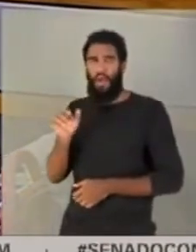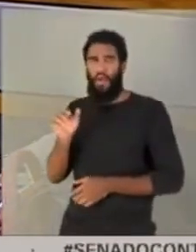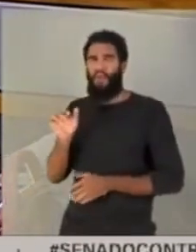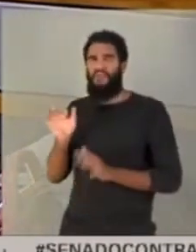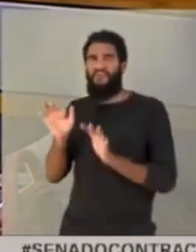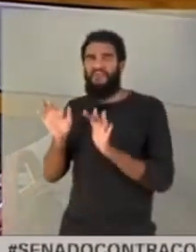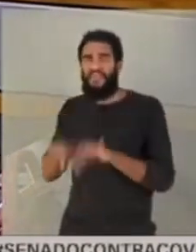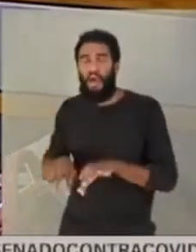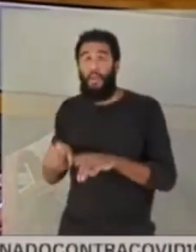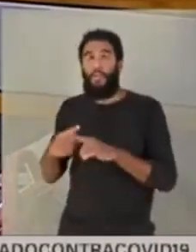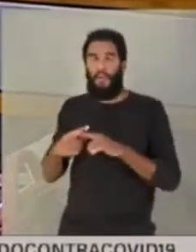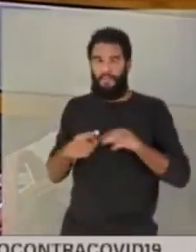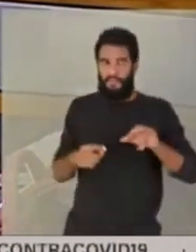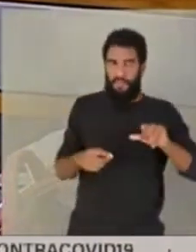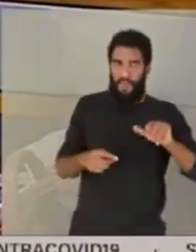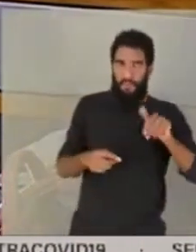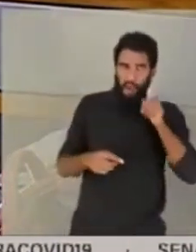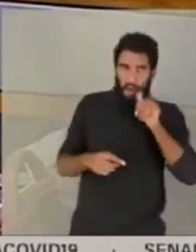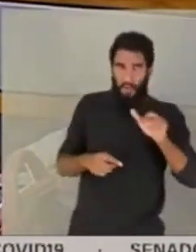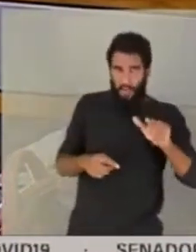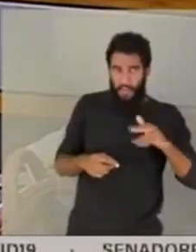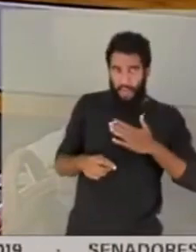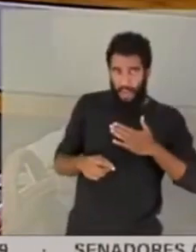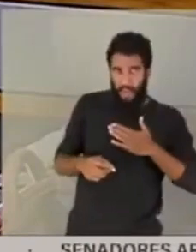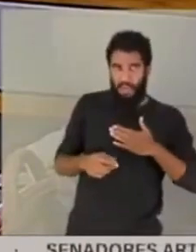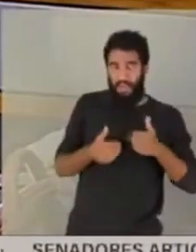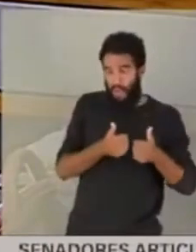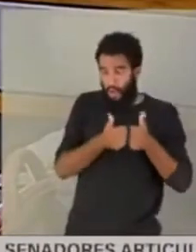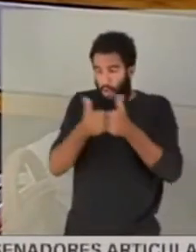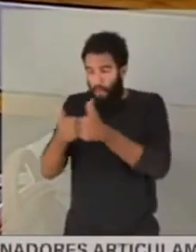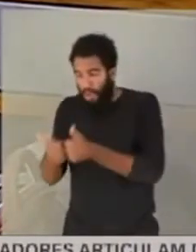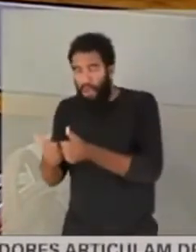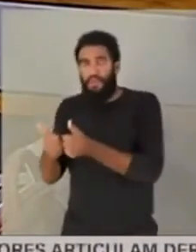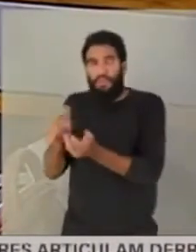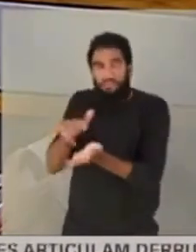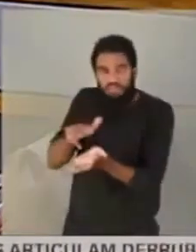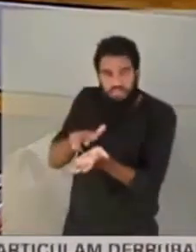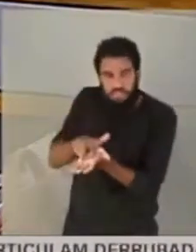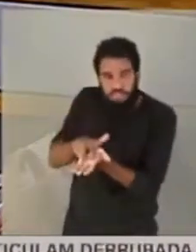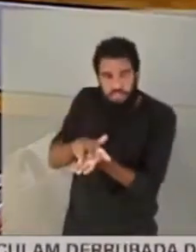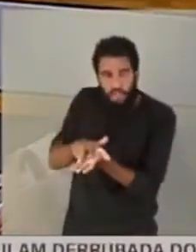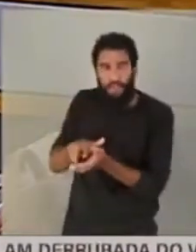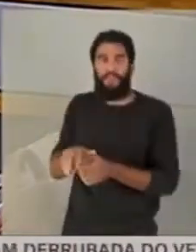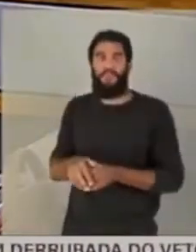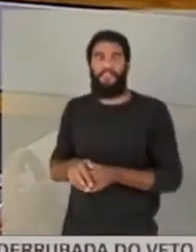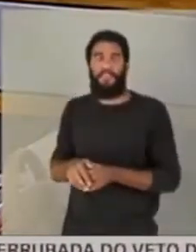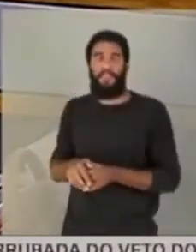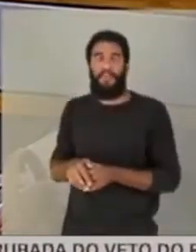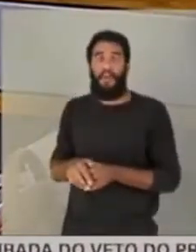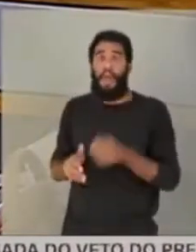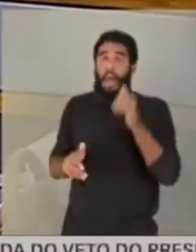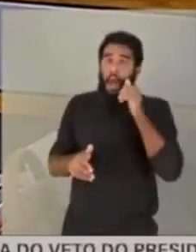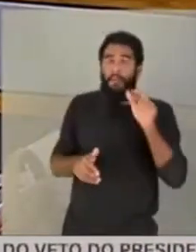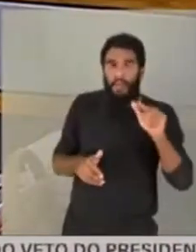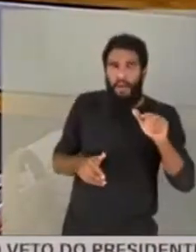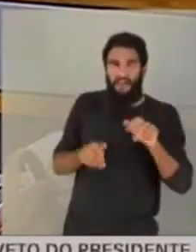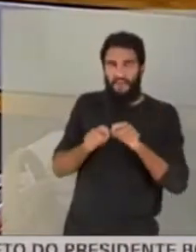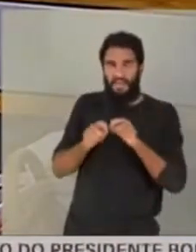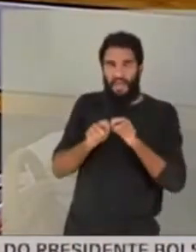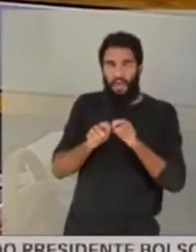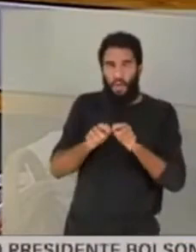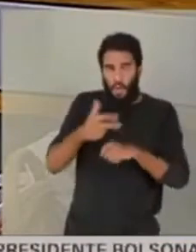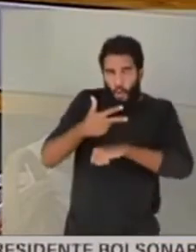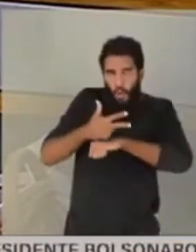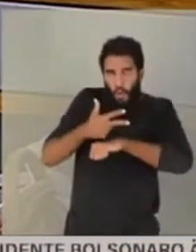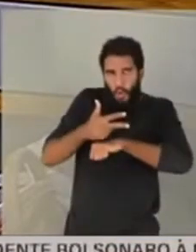estava acompanhando ele na internação, fez um vídeo para mim e ele